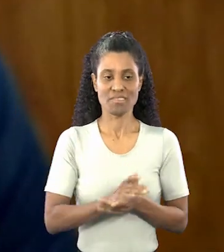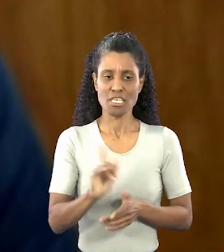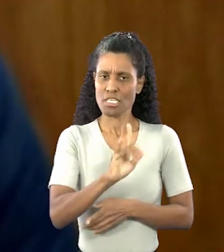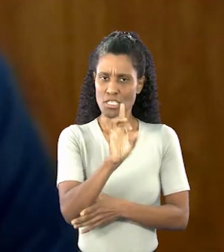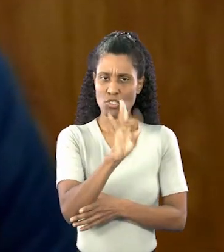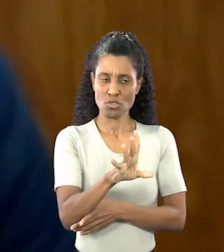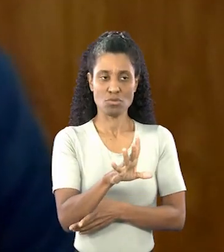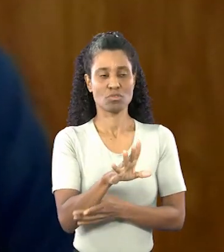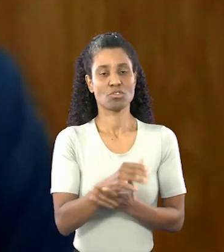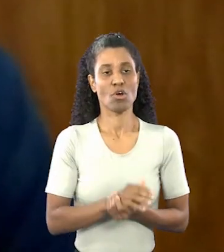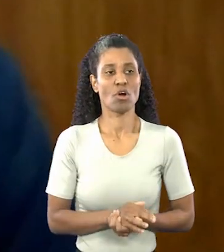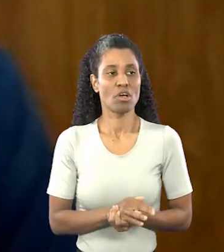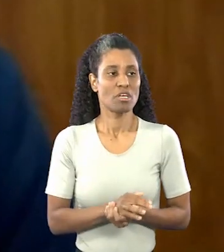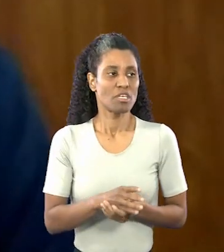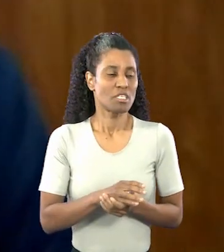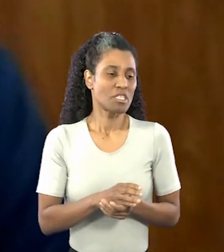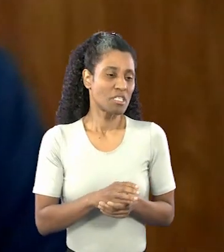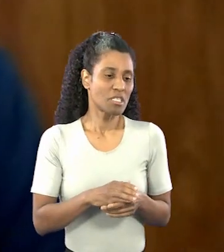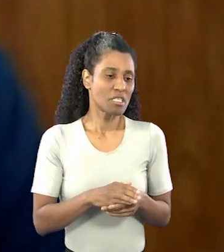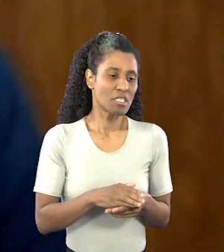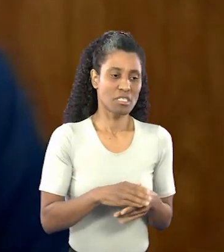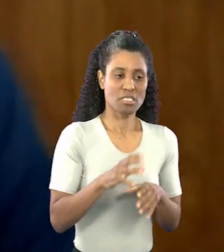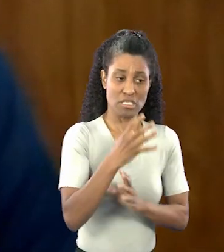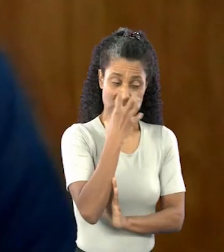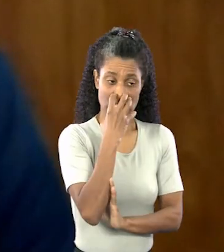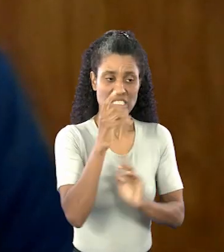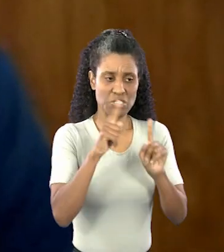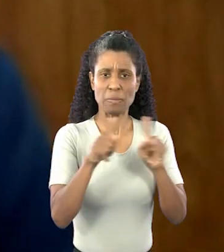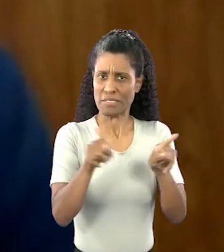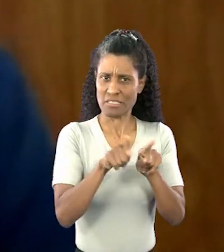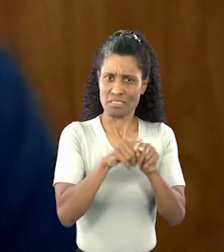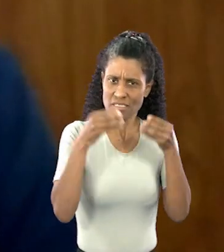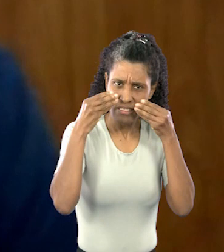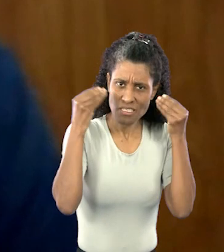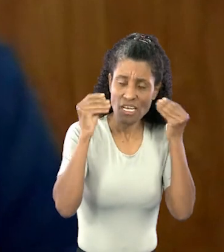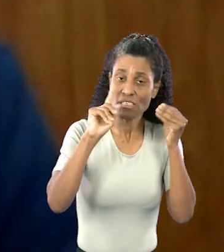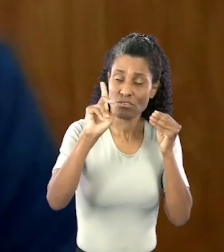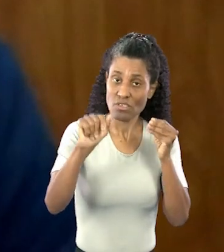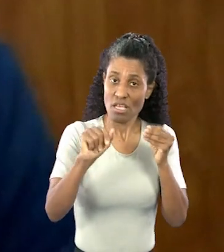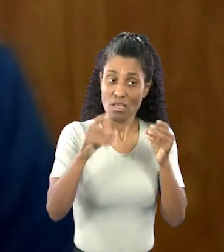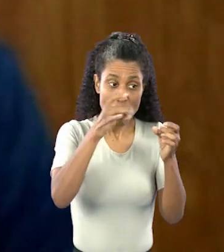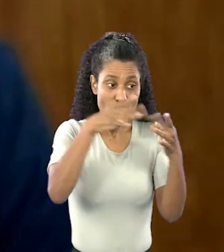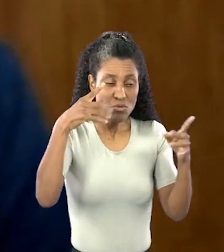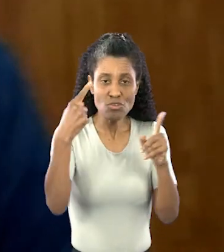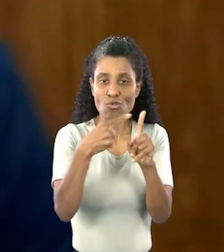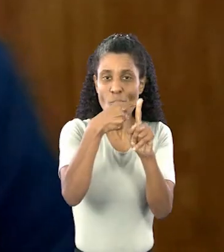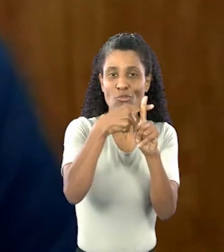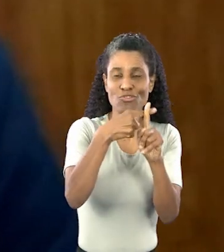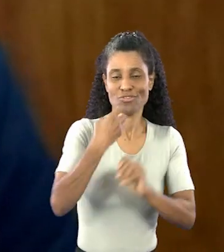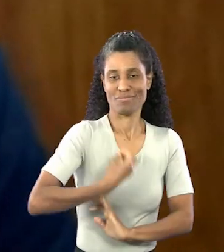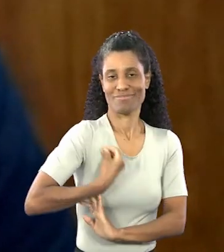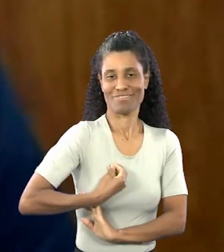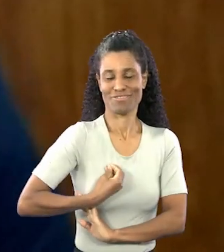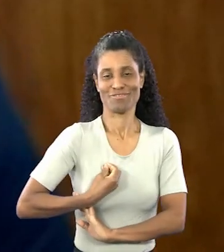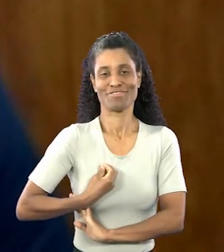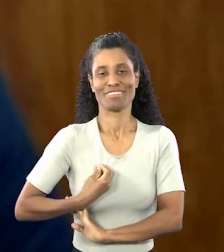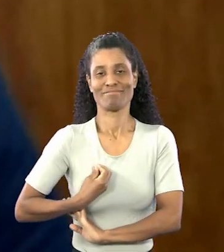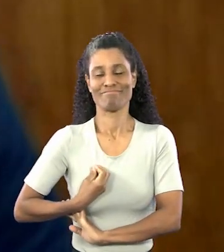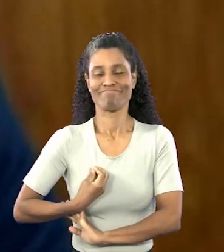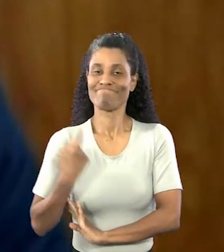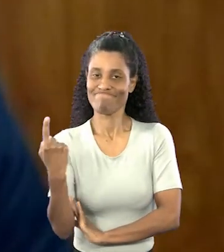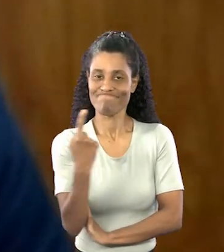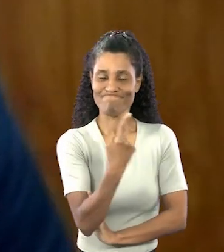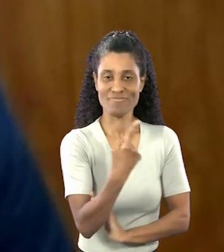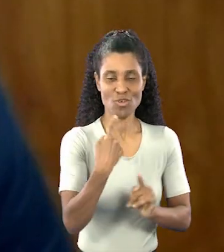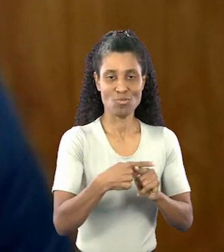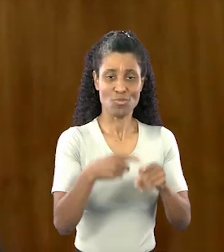Então, não somente cães, mas os gatos. Os gatos também têm um efeito muito positivo na vida das pessoas. É porque o